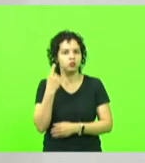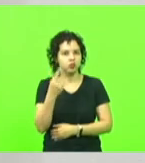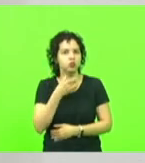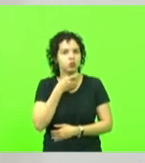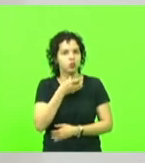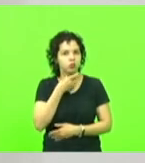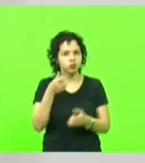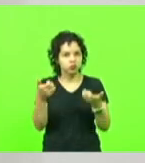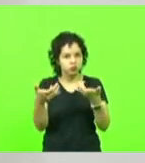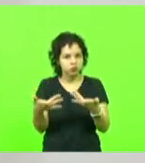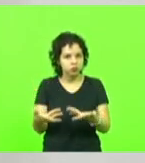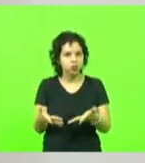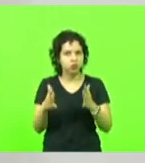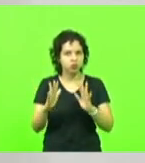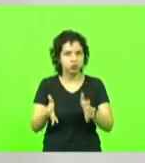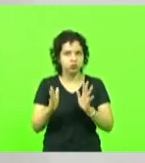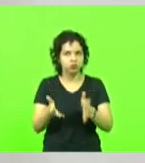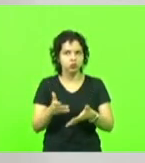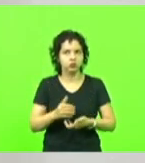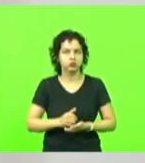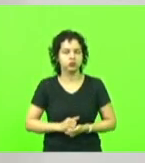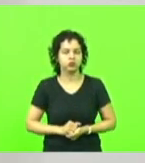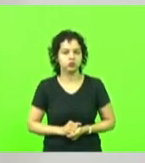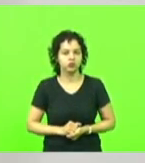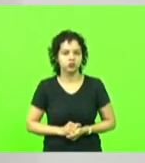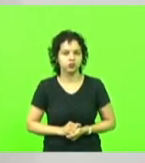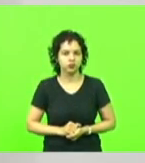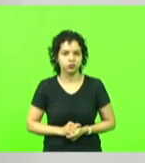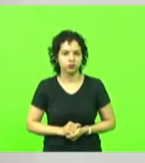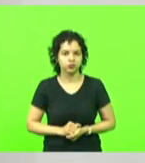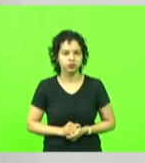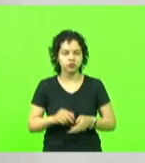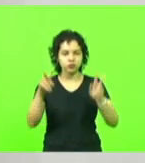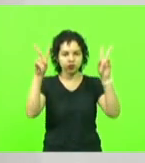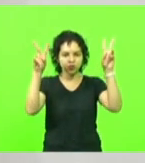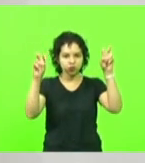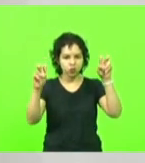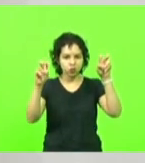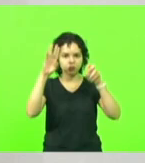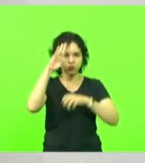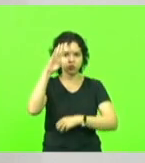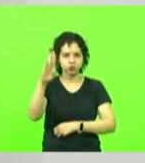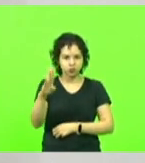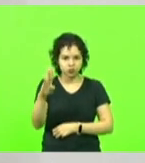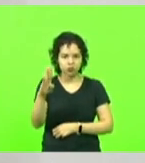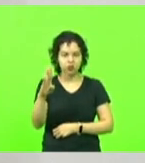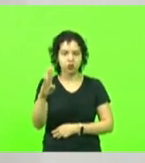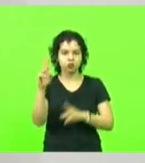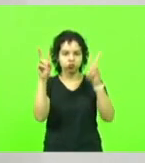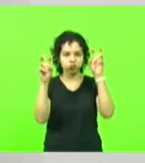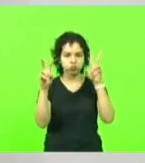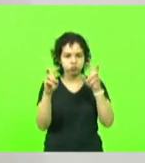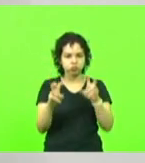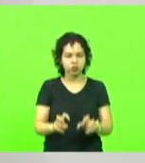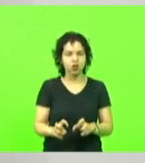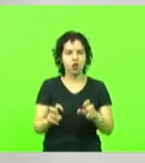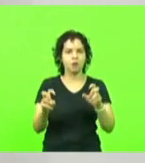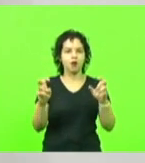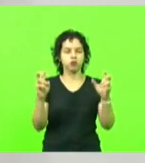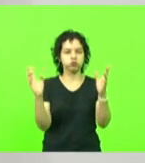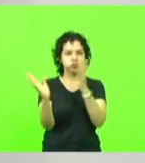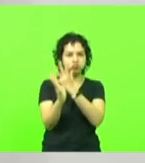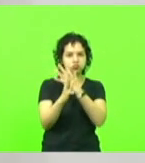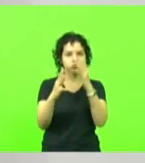falava anteriormente sobre especialmente as questões climáticas que nós vivenciamos em Santa